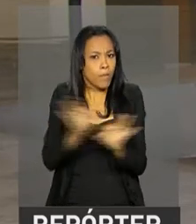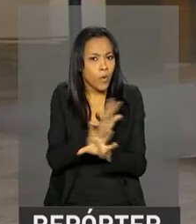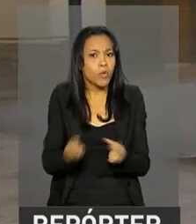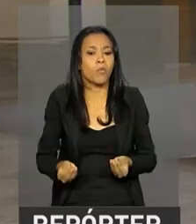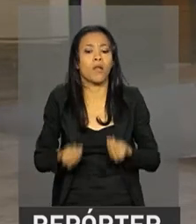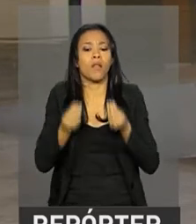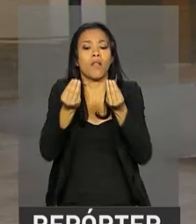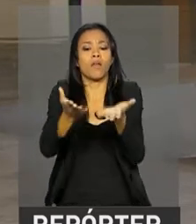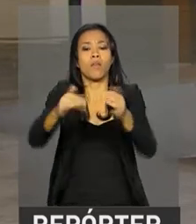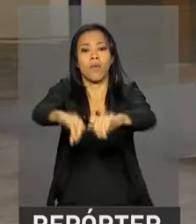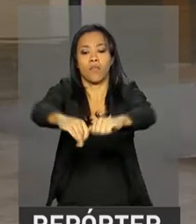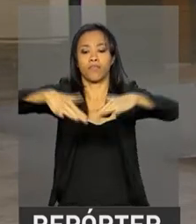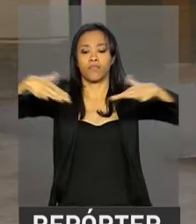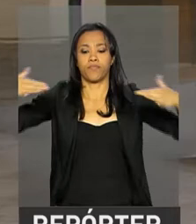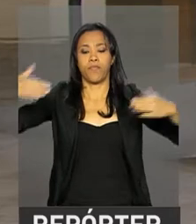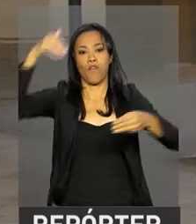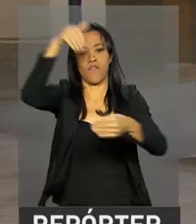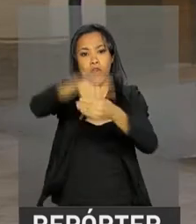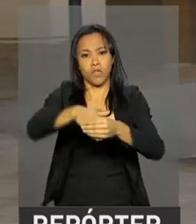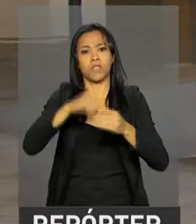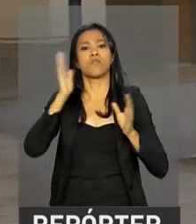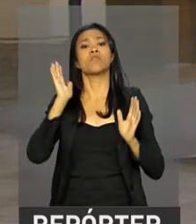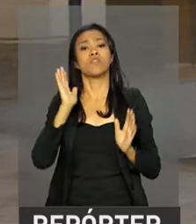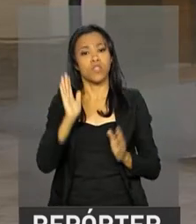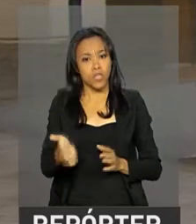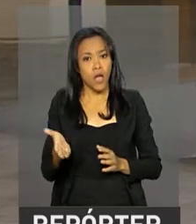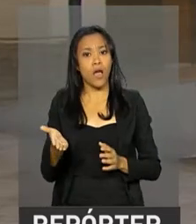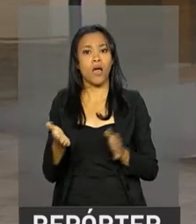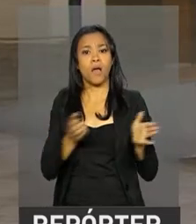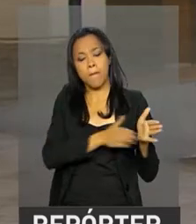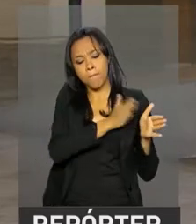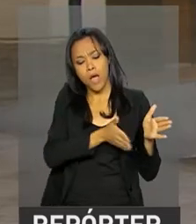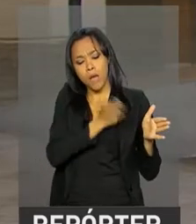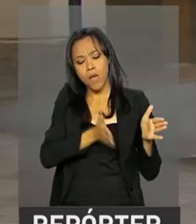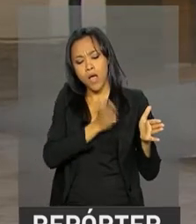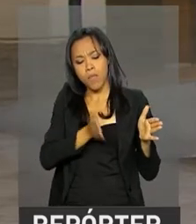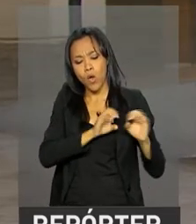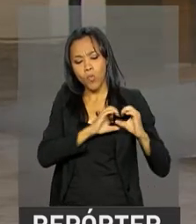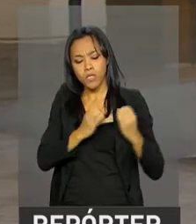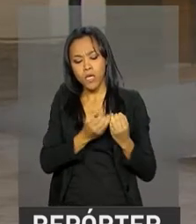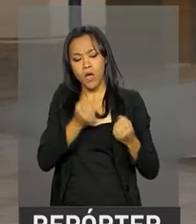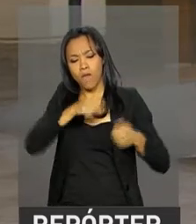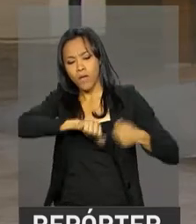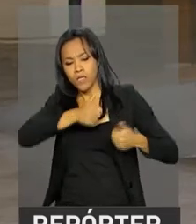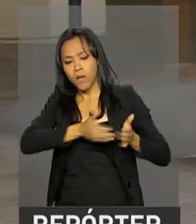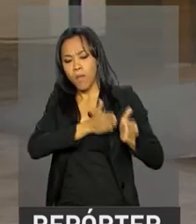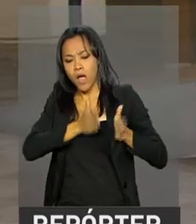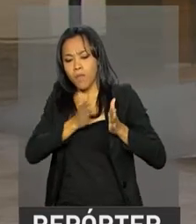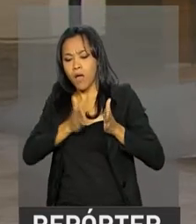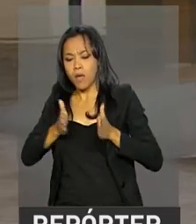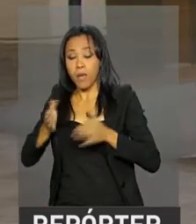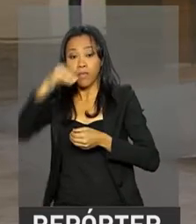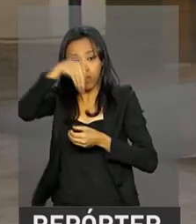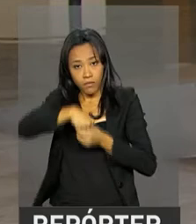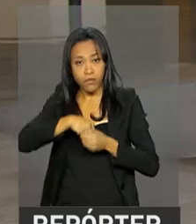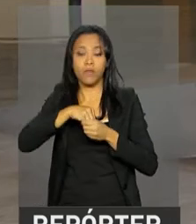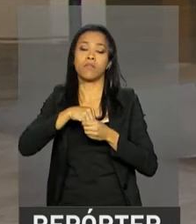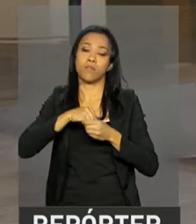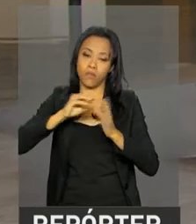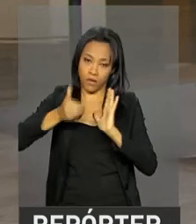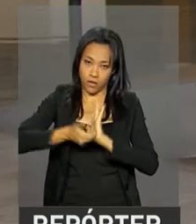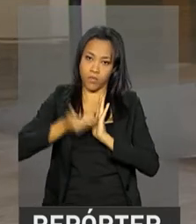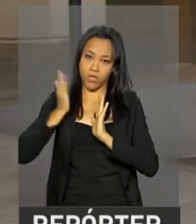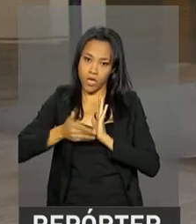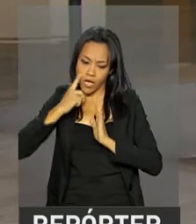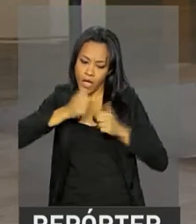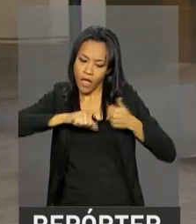plenário. Já passou por todas as fases da comissão especial da Câmara dos Deputados que analisa